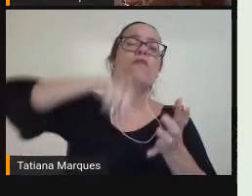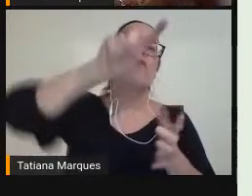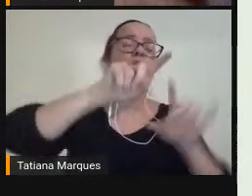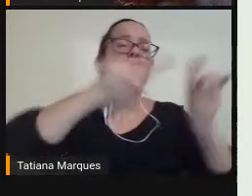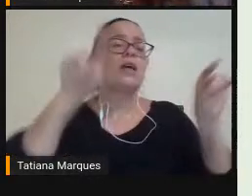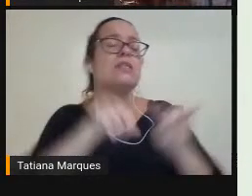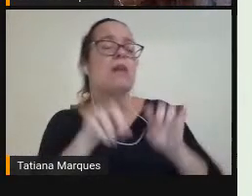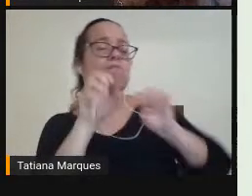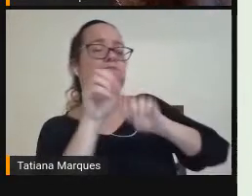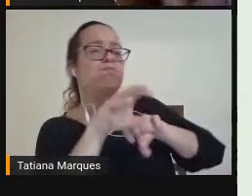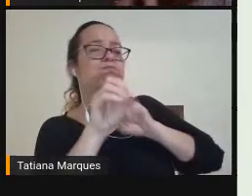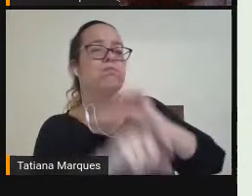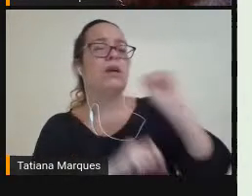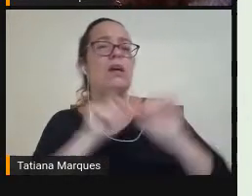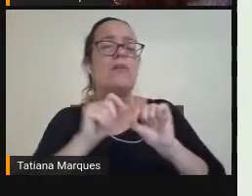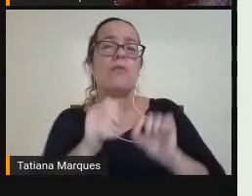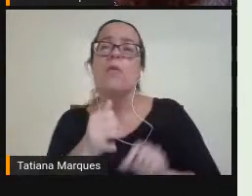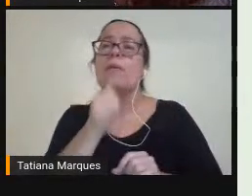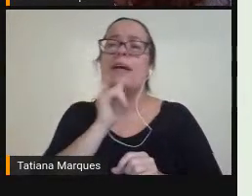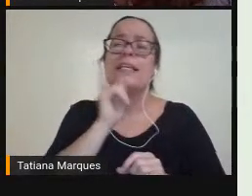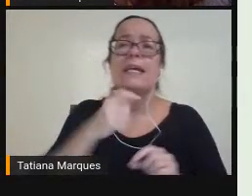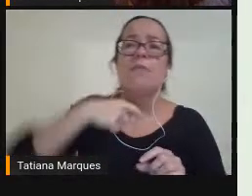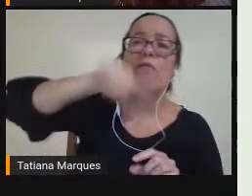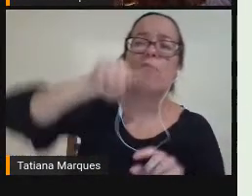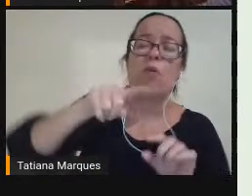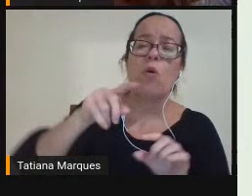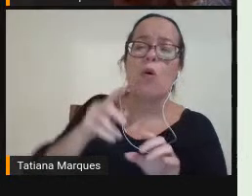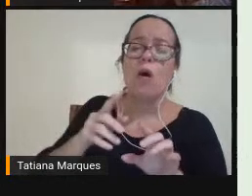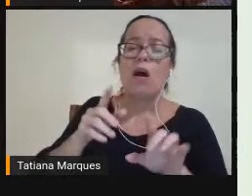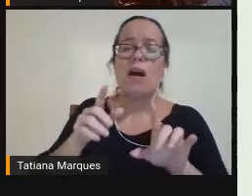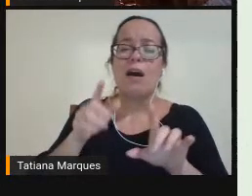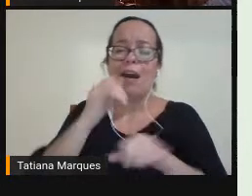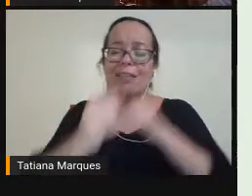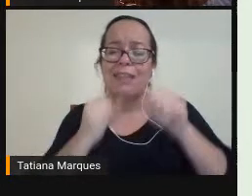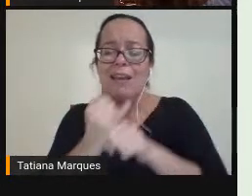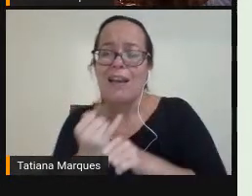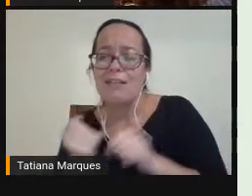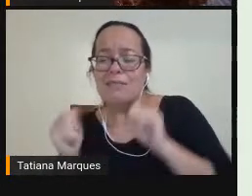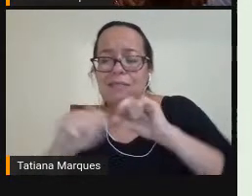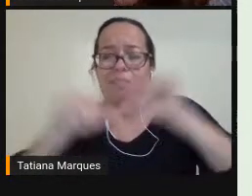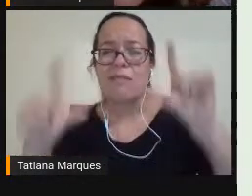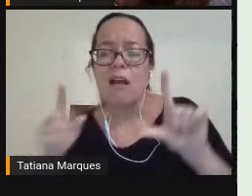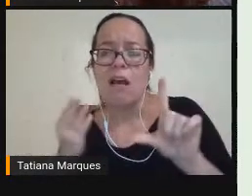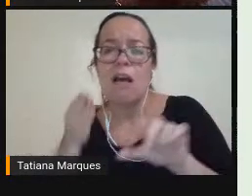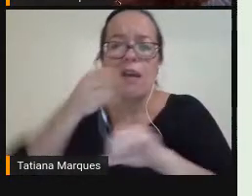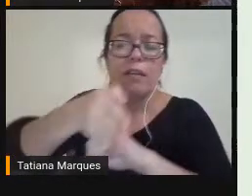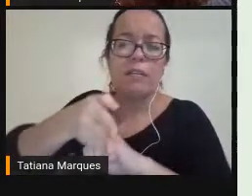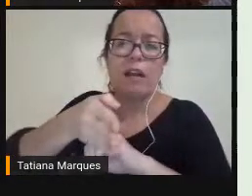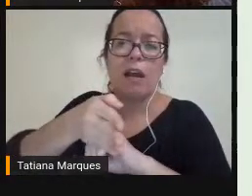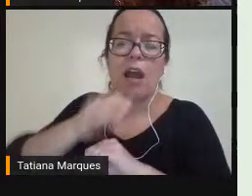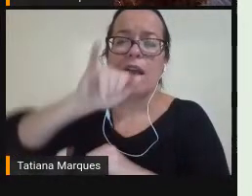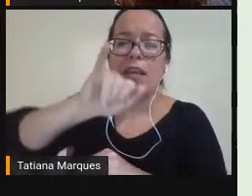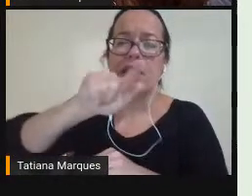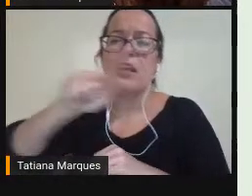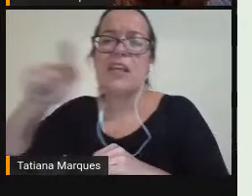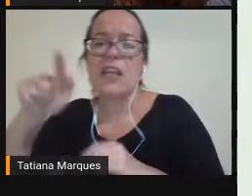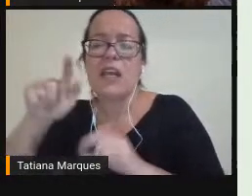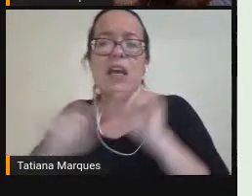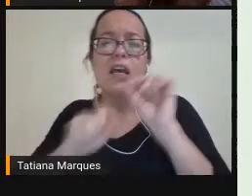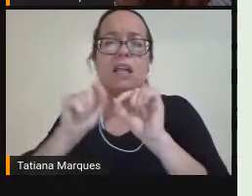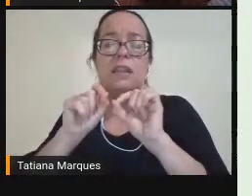meus estudantes Entrarem no iguinho Pra jogar um jogo De matemática Isso é gamificação Não gente Precisa haver